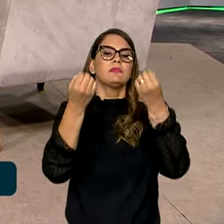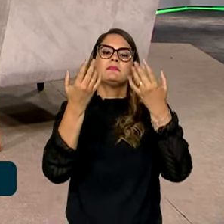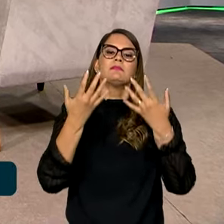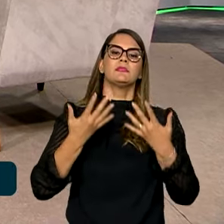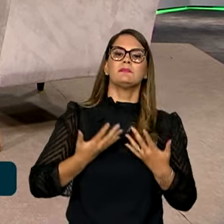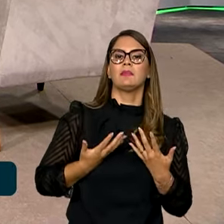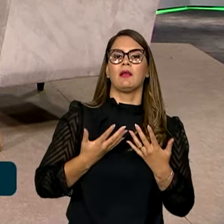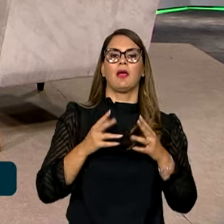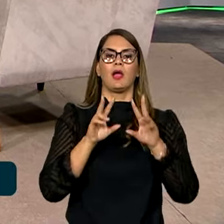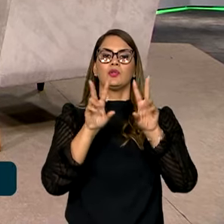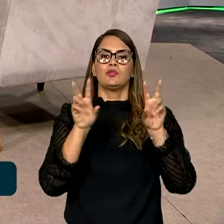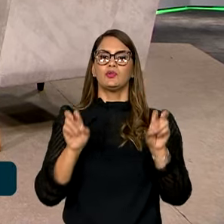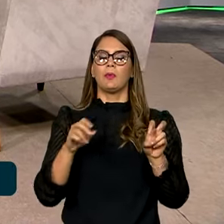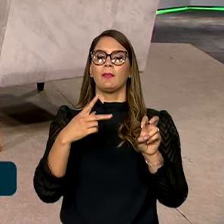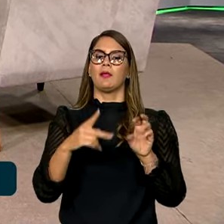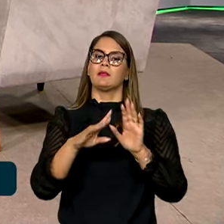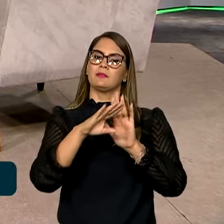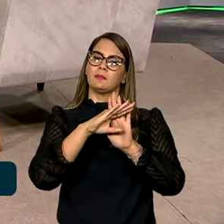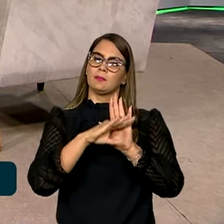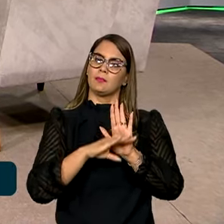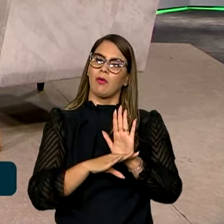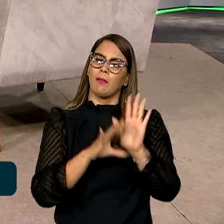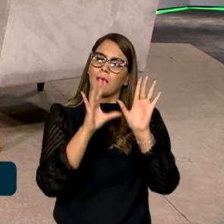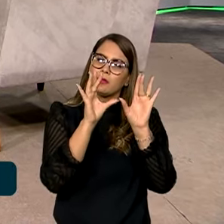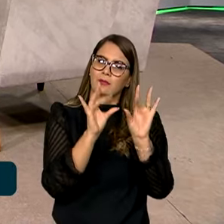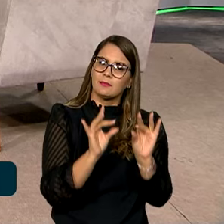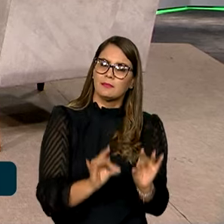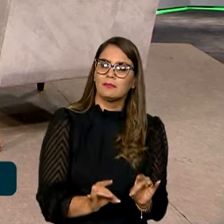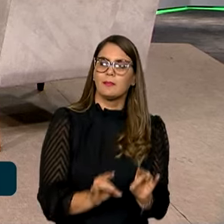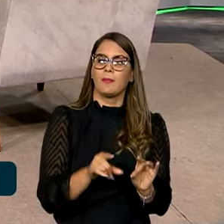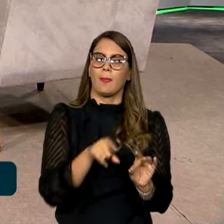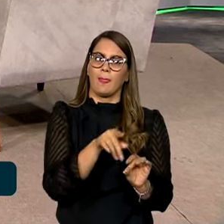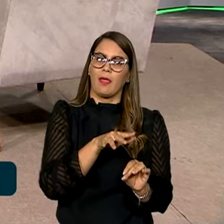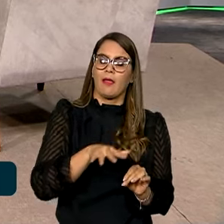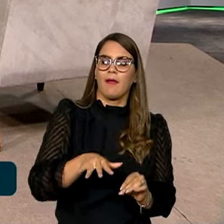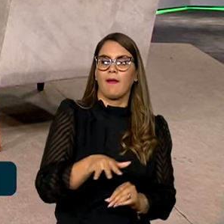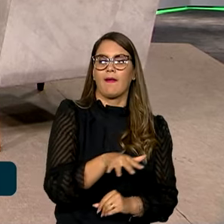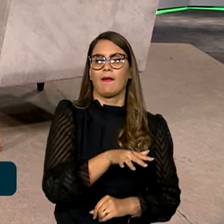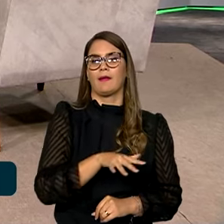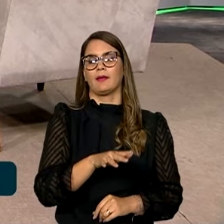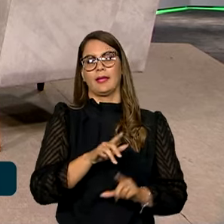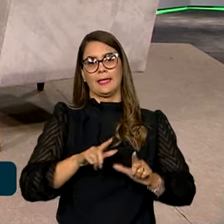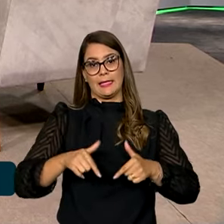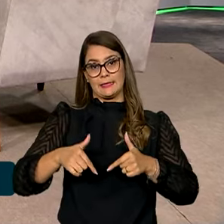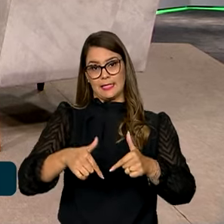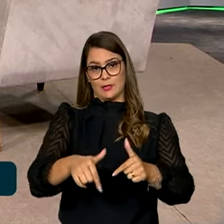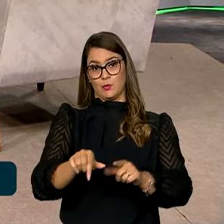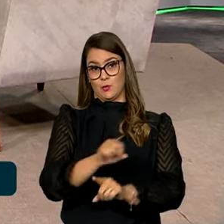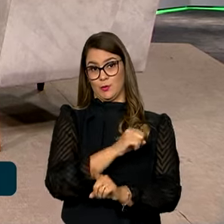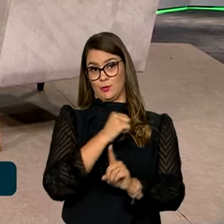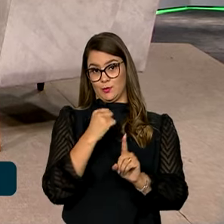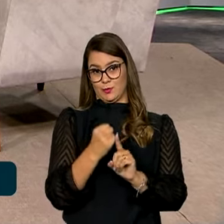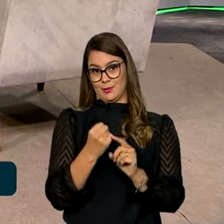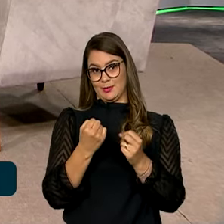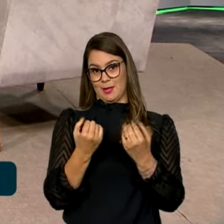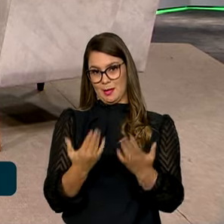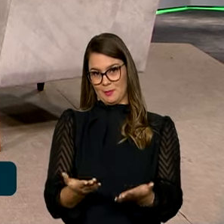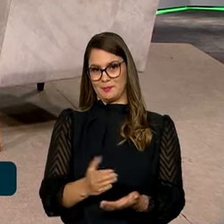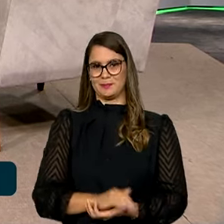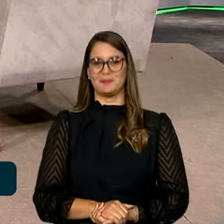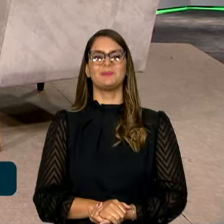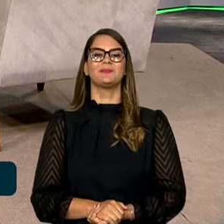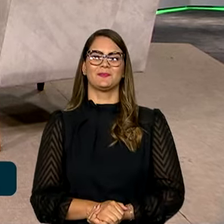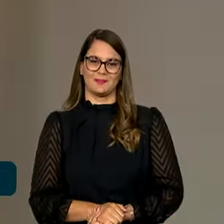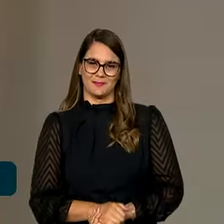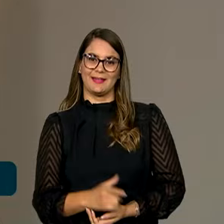pouquinho sobre esse programa, mais especificamente nessa questão das ações sociais que ele oferece. Bom,